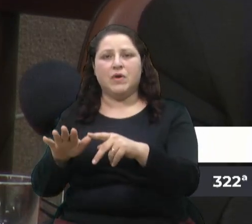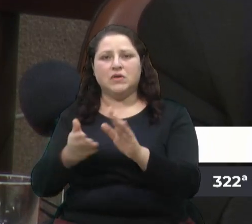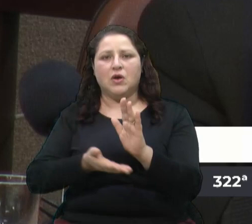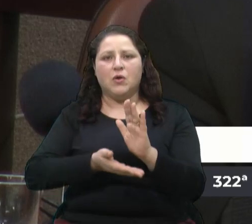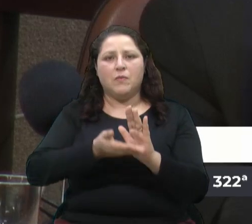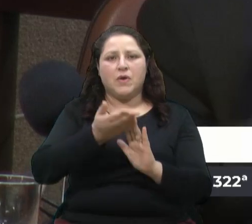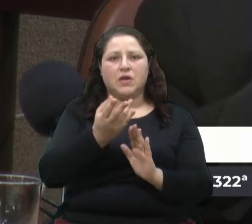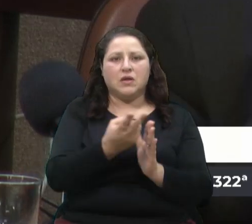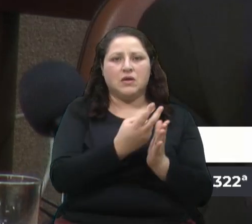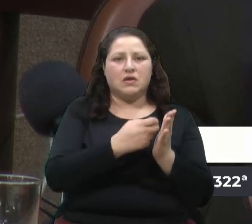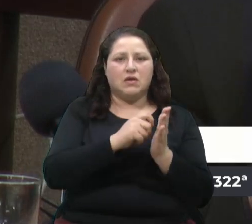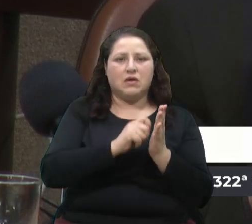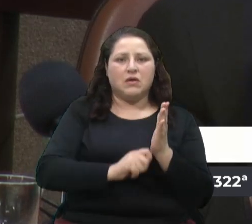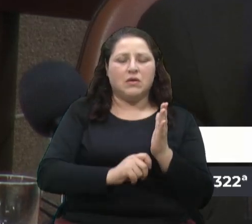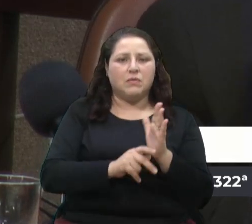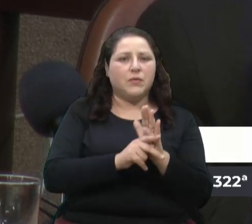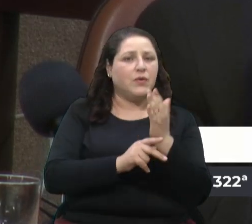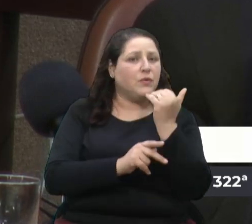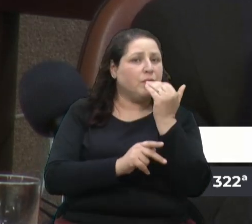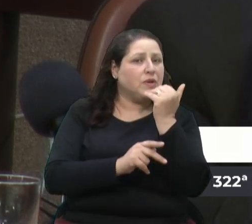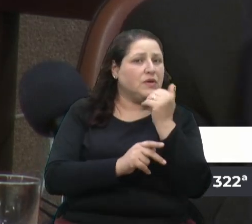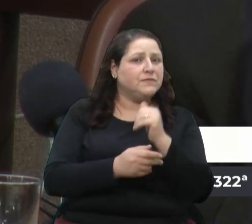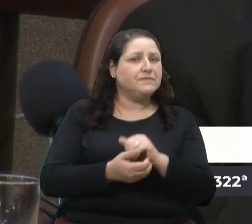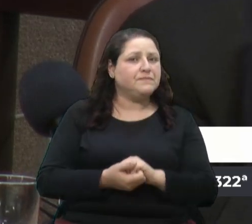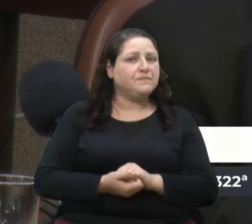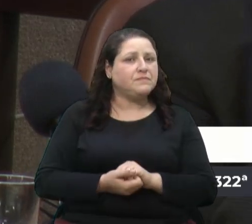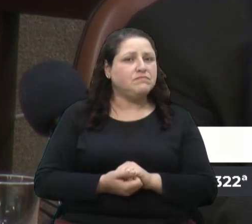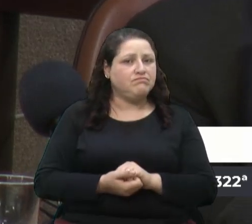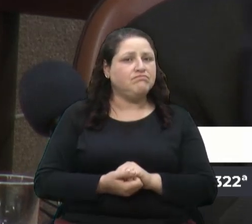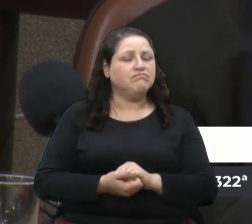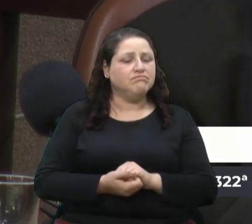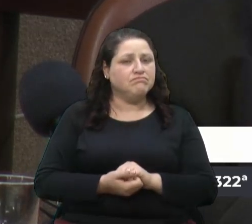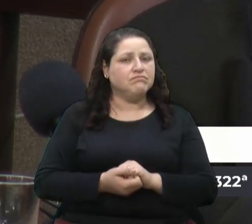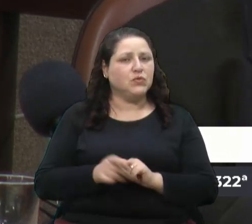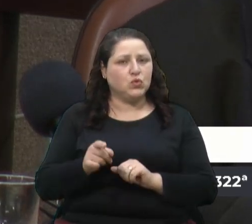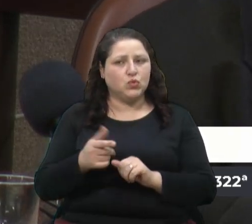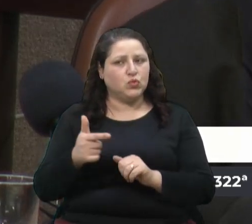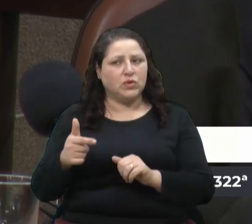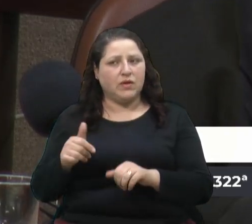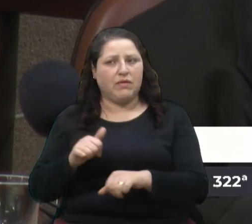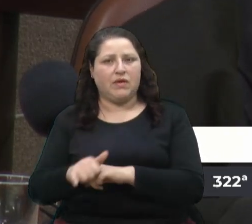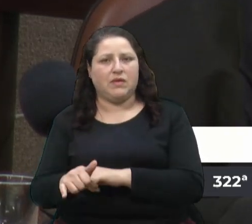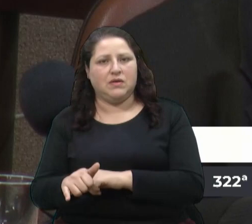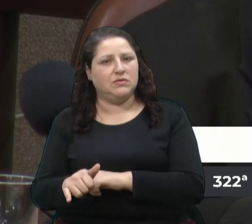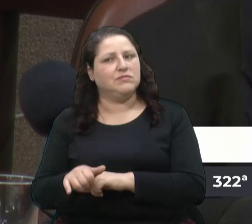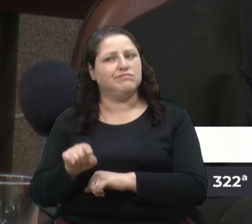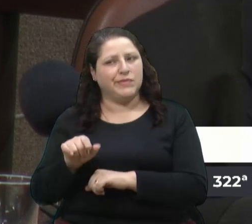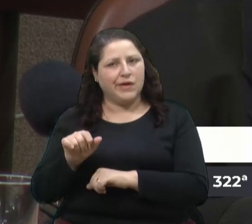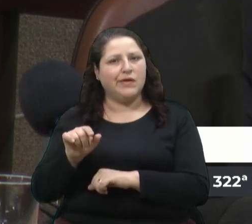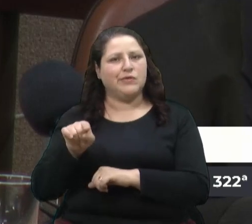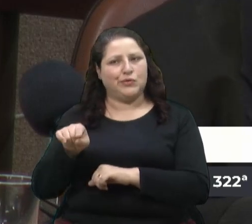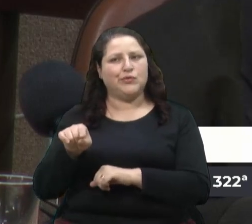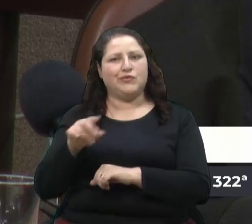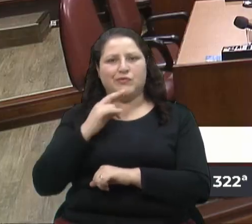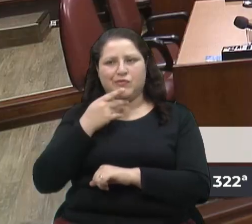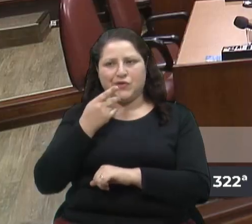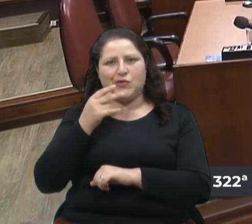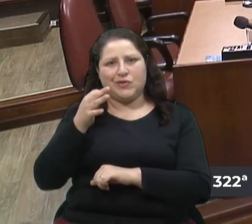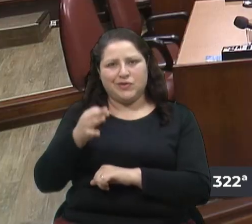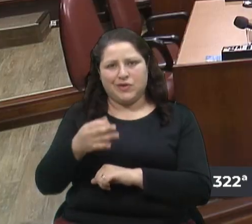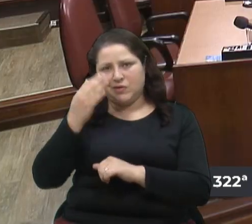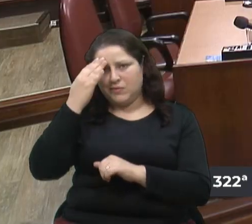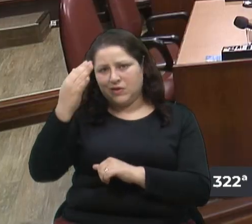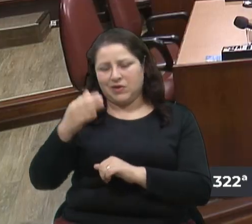tributária na comida? É, não, o senhor não está enganado, não, é isso mesmo. Obrigado, Pedro. Obrigado,